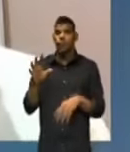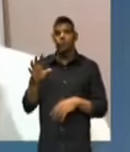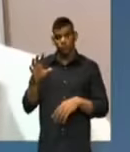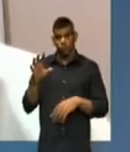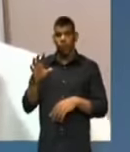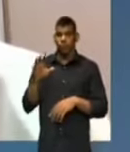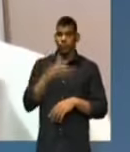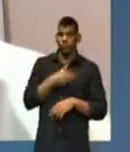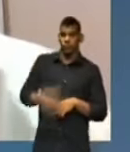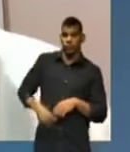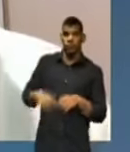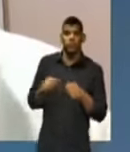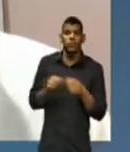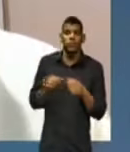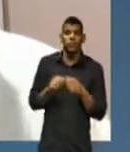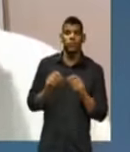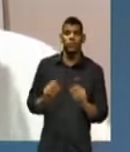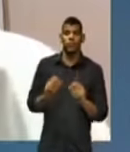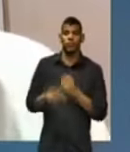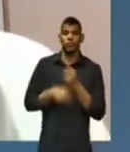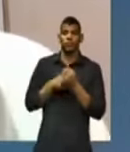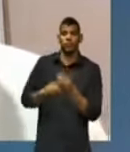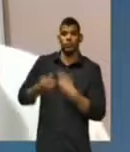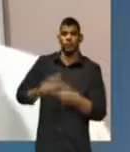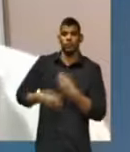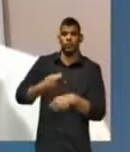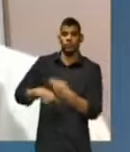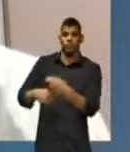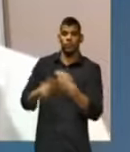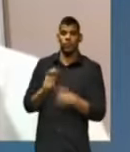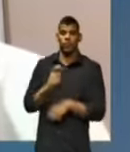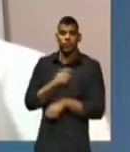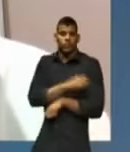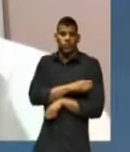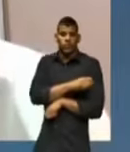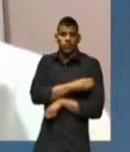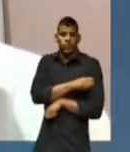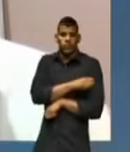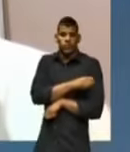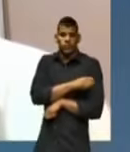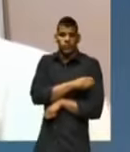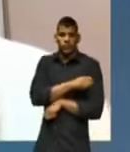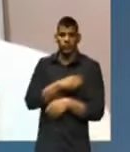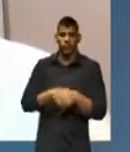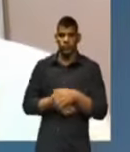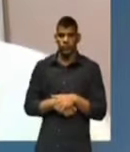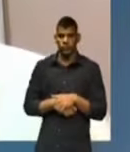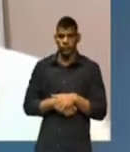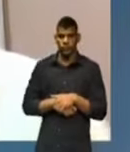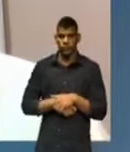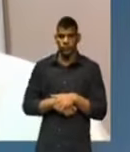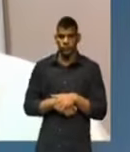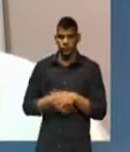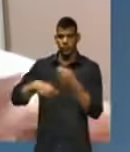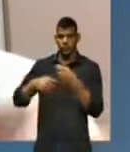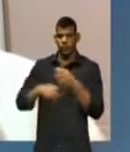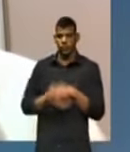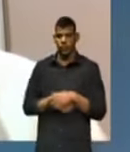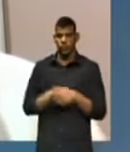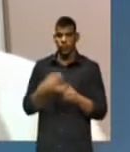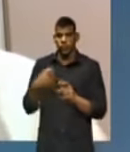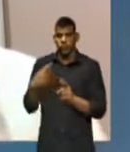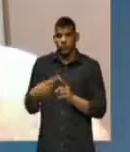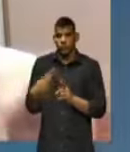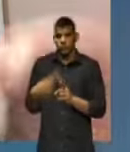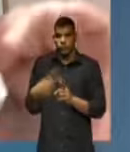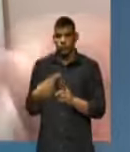possa fazer apoio financeiro aos estudantes em maior situação de vulnerabilidade econômica. Por que